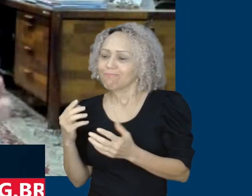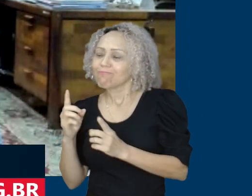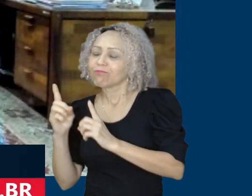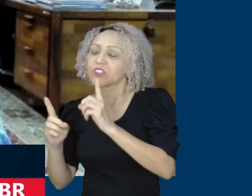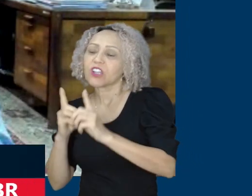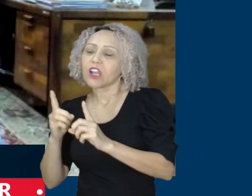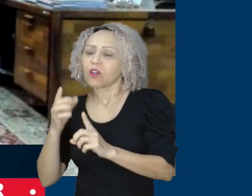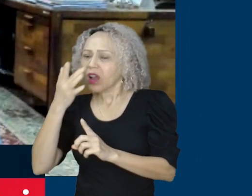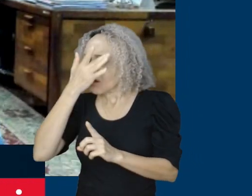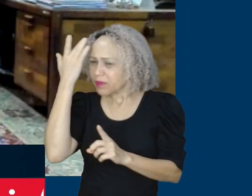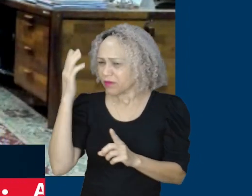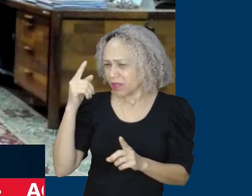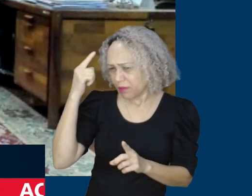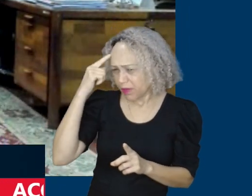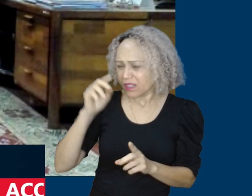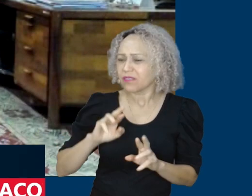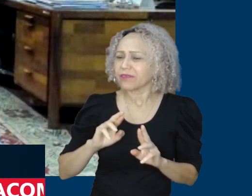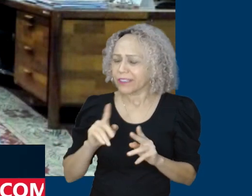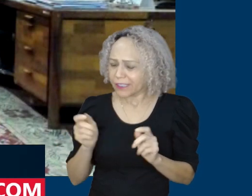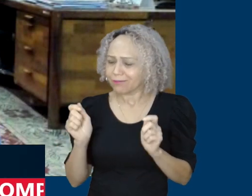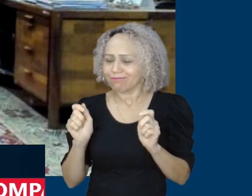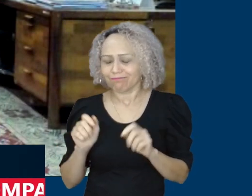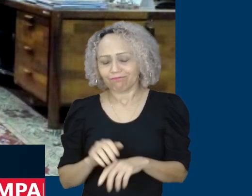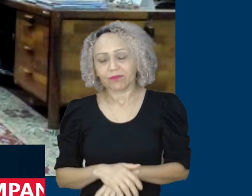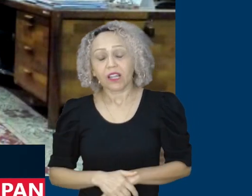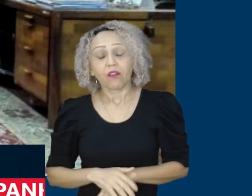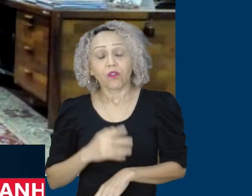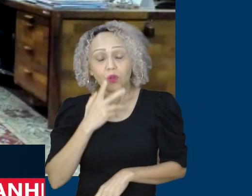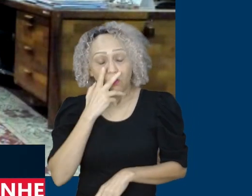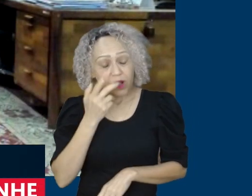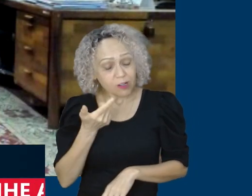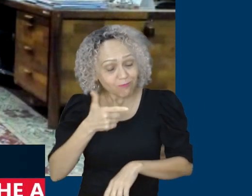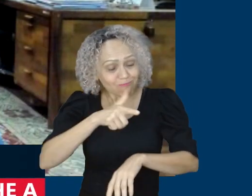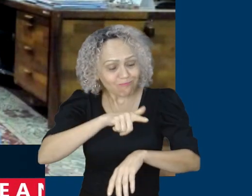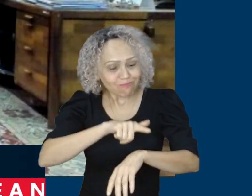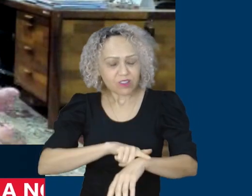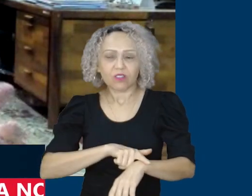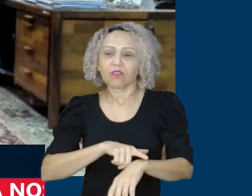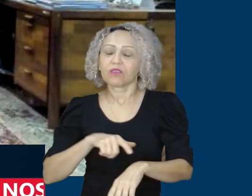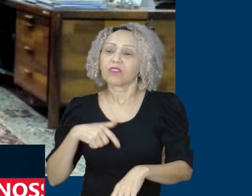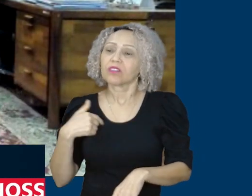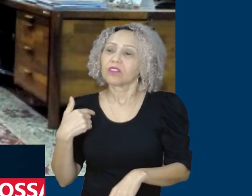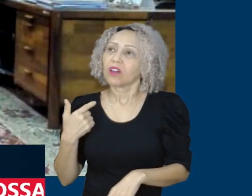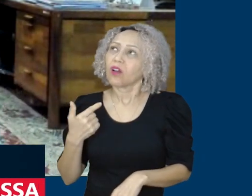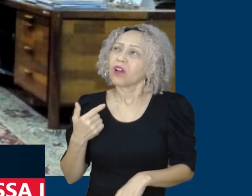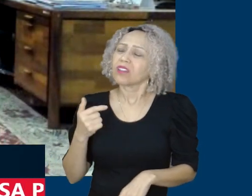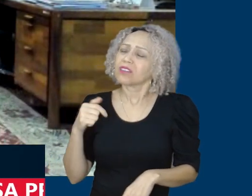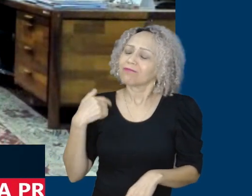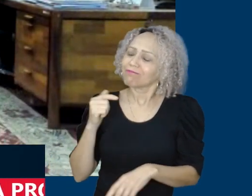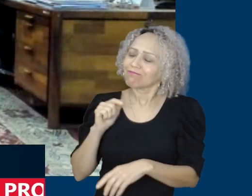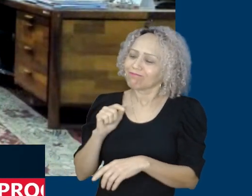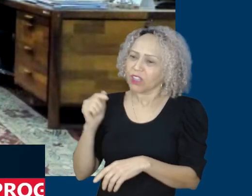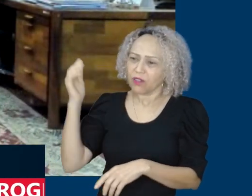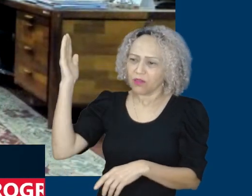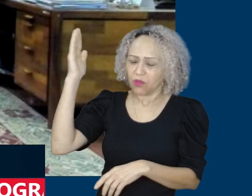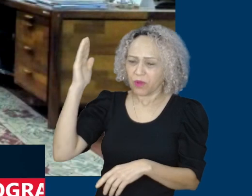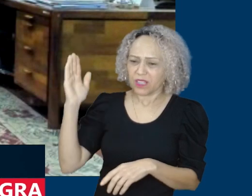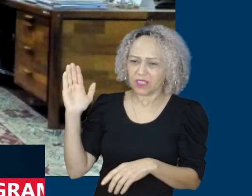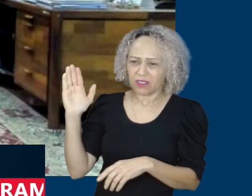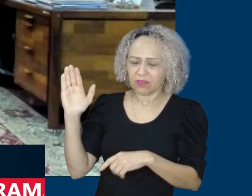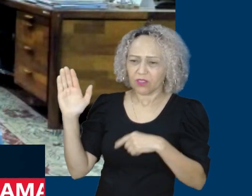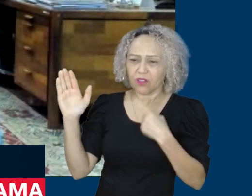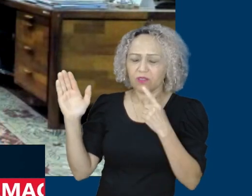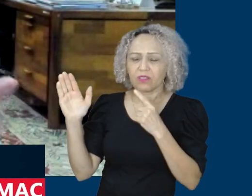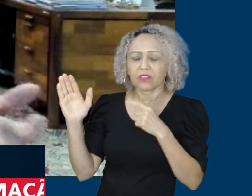mais uma vez eu creio que vai ter uma grande contribuição para o Brasil e não somente para o Brasil, qualquer nova descoberta, qualquer